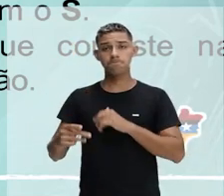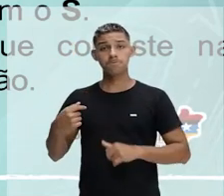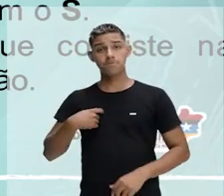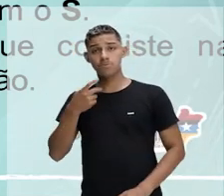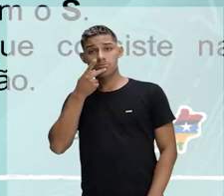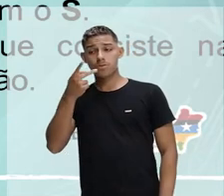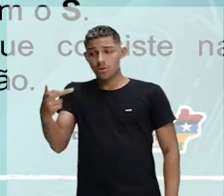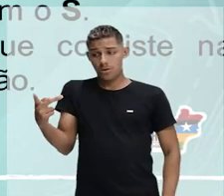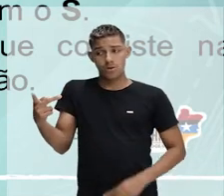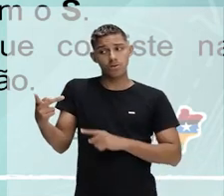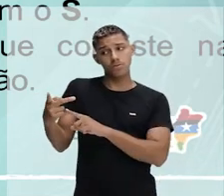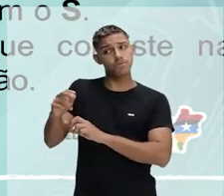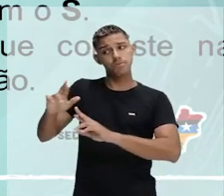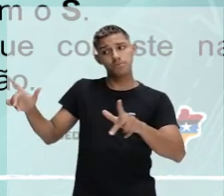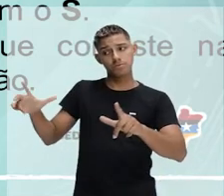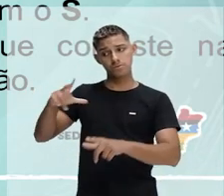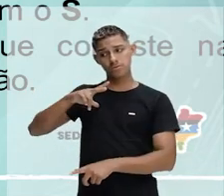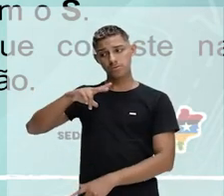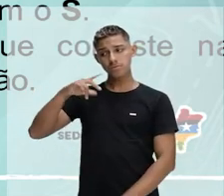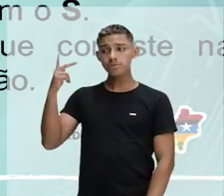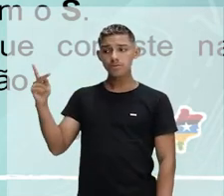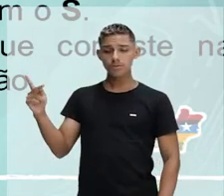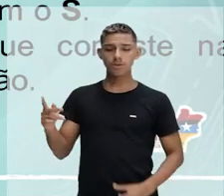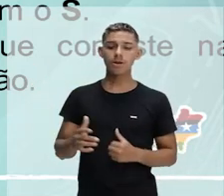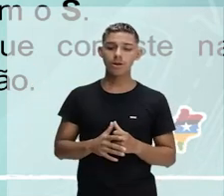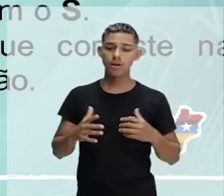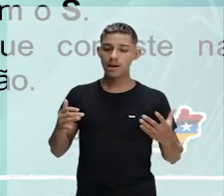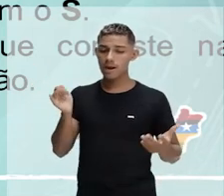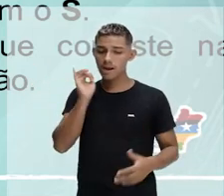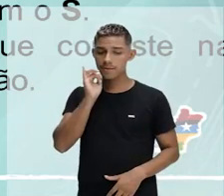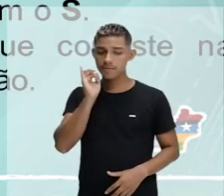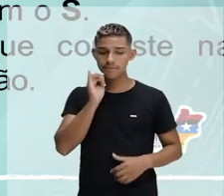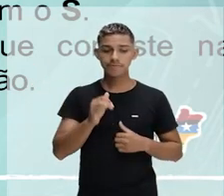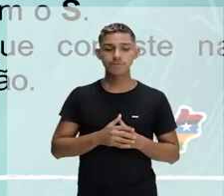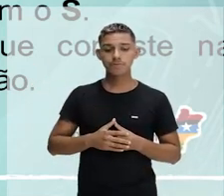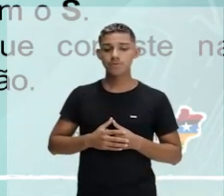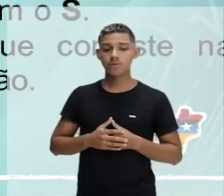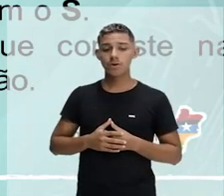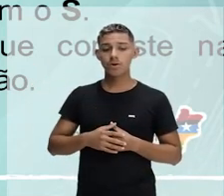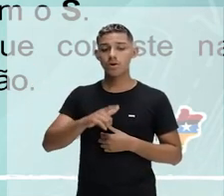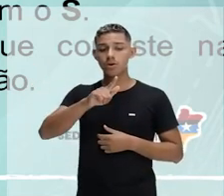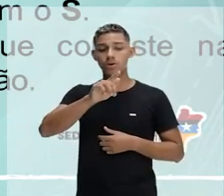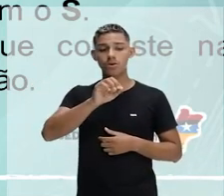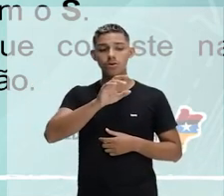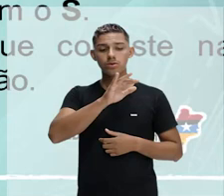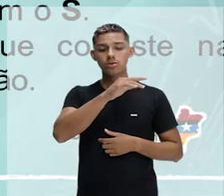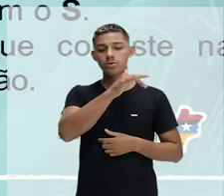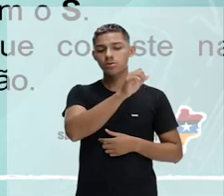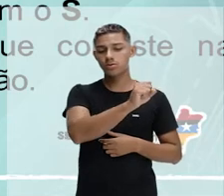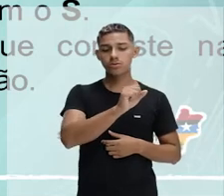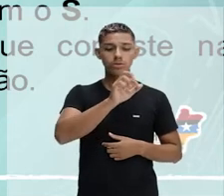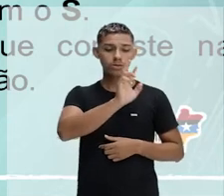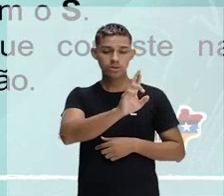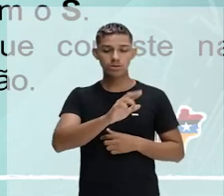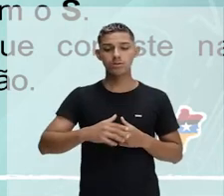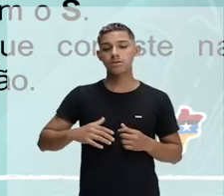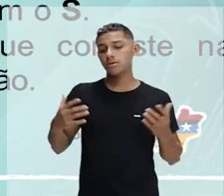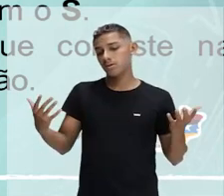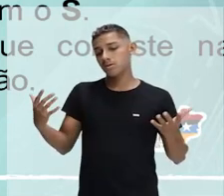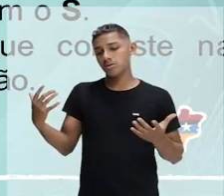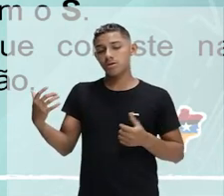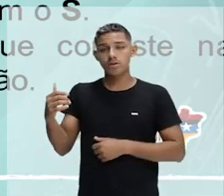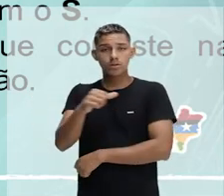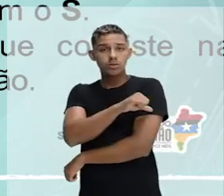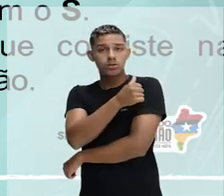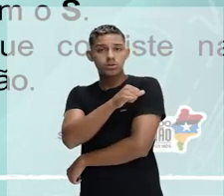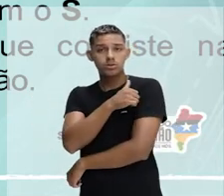palavras ou fonemas de forma particular. São exemplos como a forma como os goianos pronunciam o R e os cariocas pronunciam